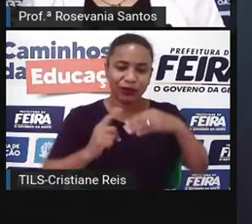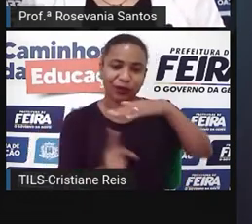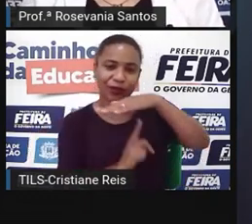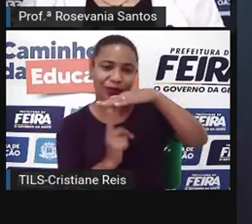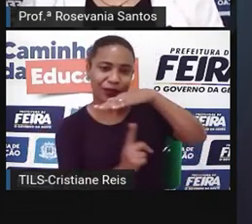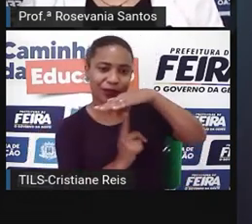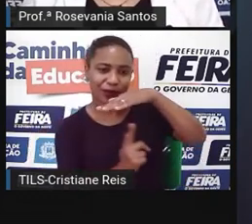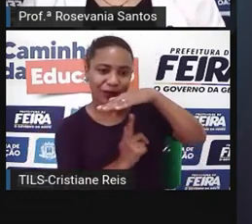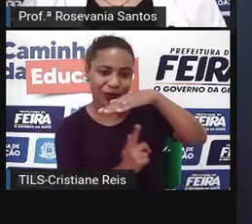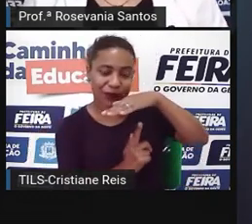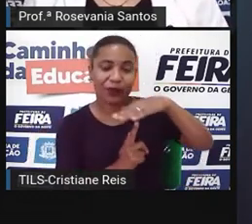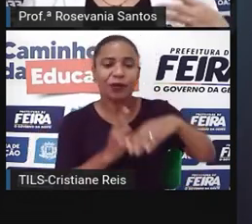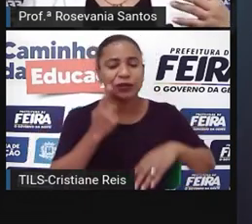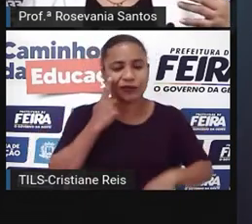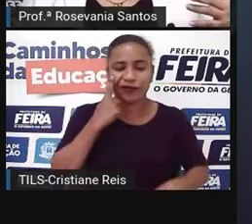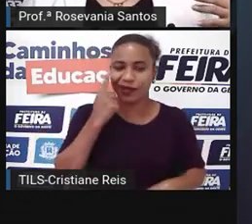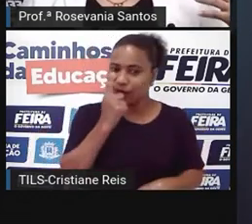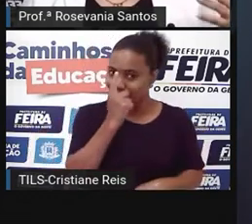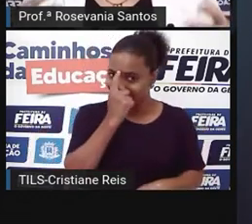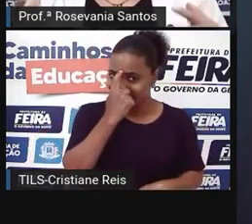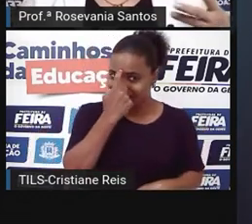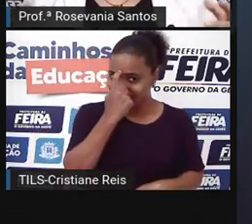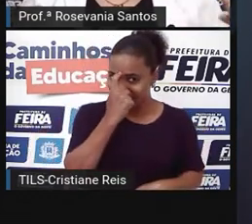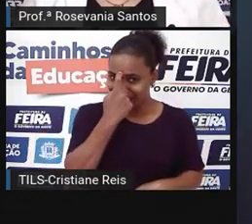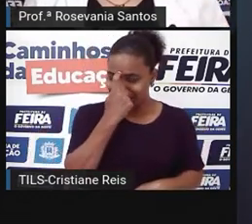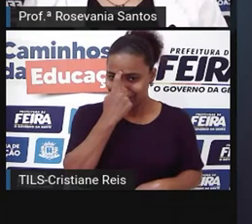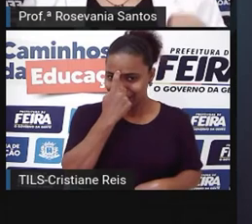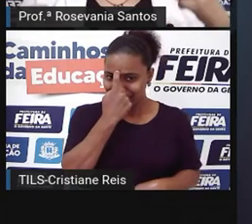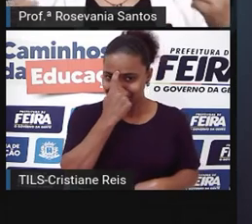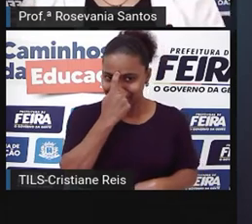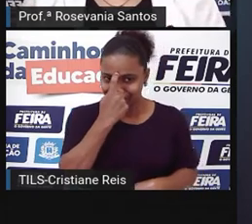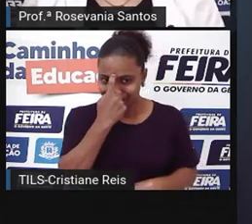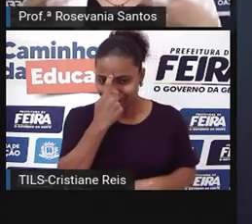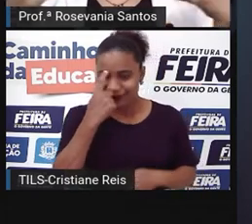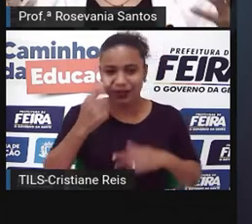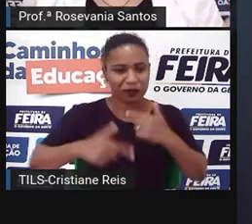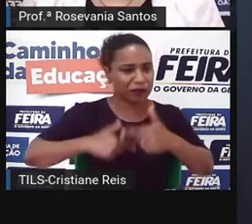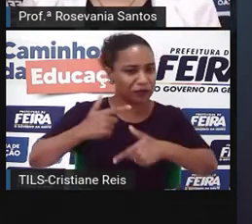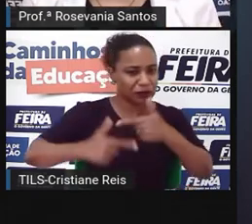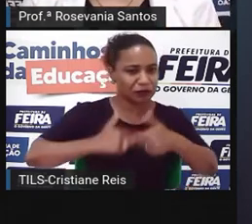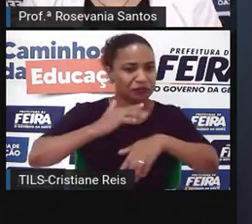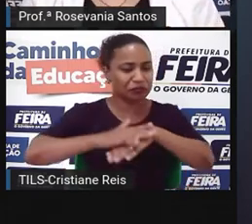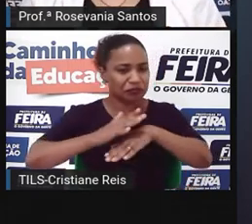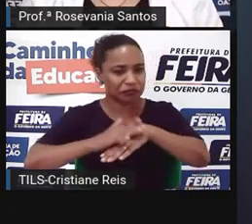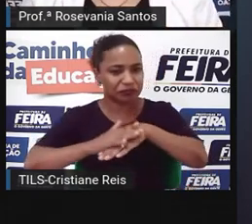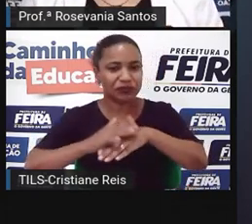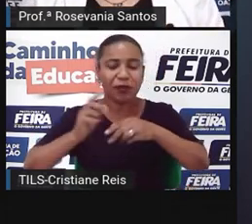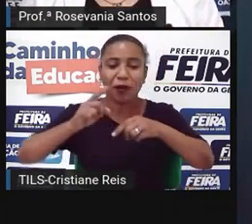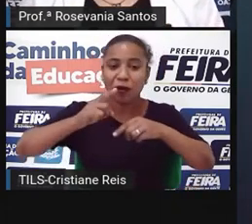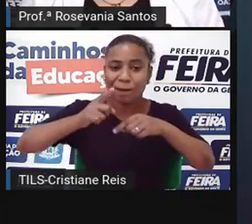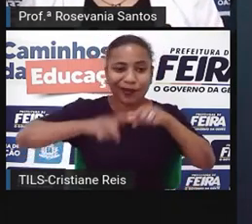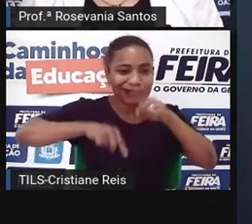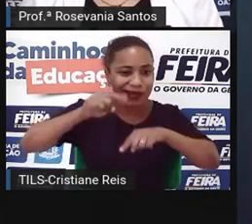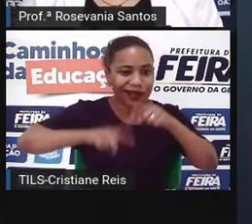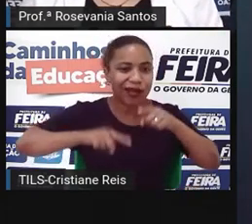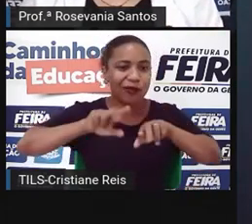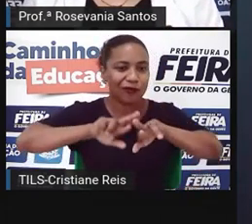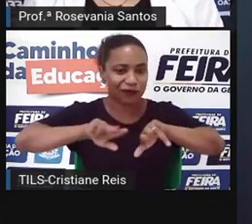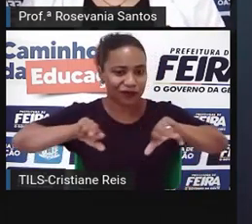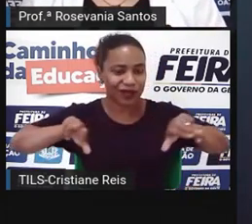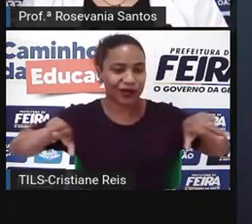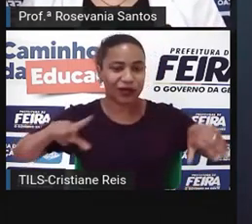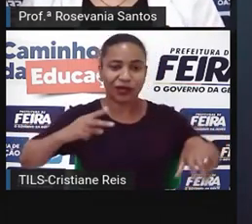Aí você vem para a Índia, né? Com toda aquela característica de mão de obra, de matéria-prima, né? Você chega na